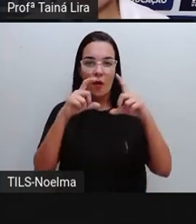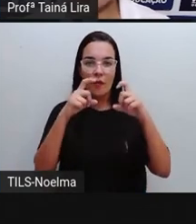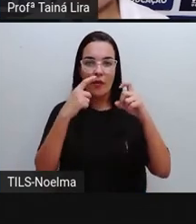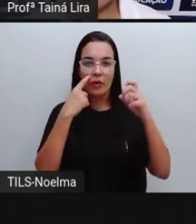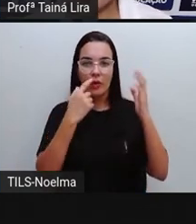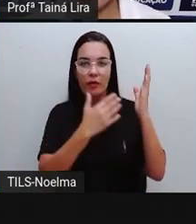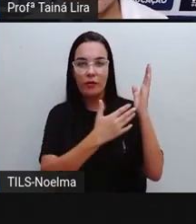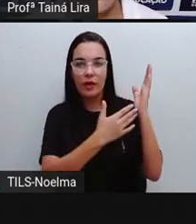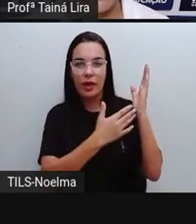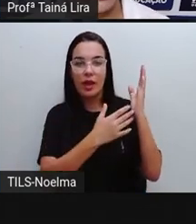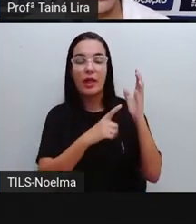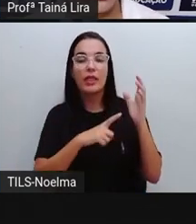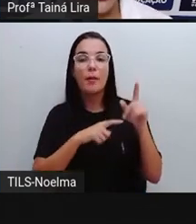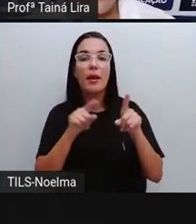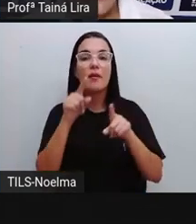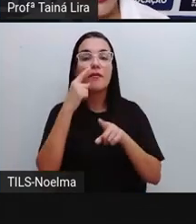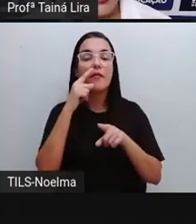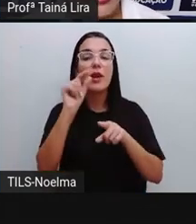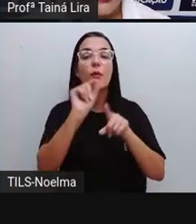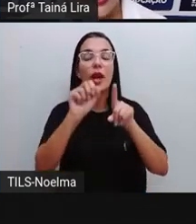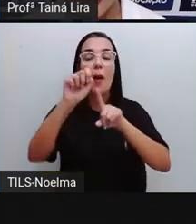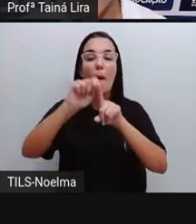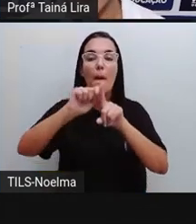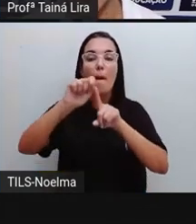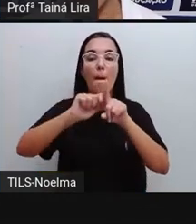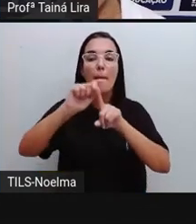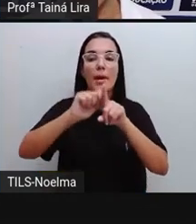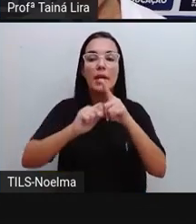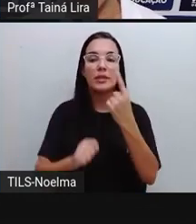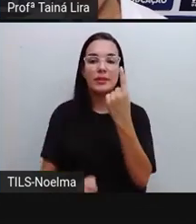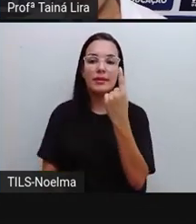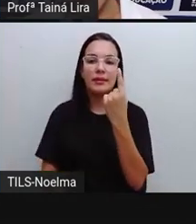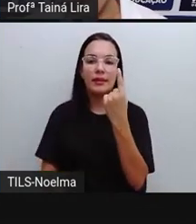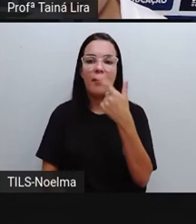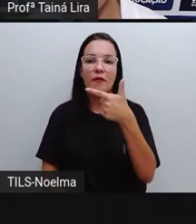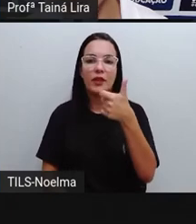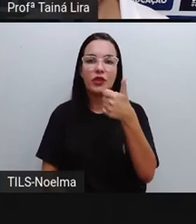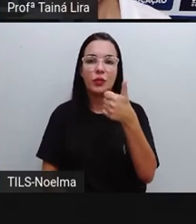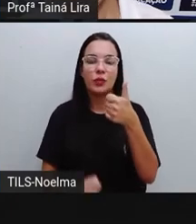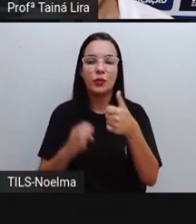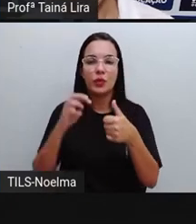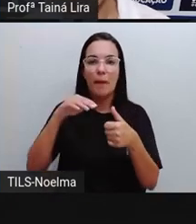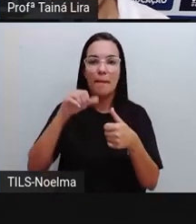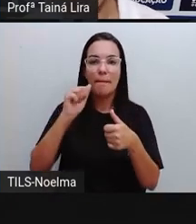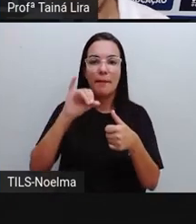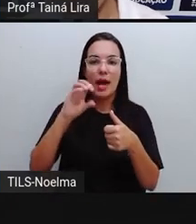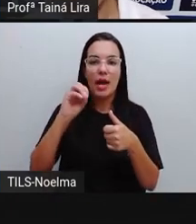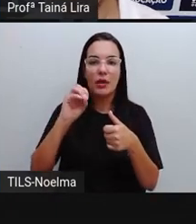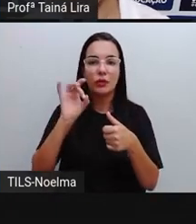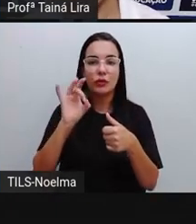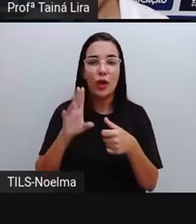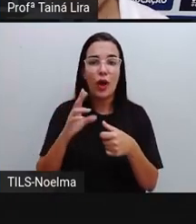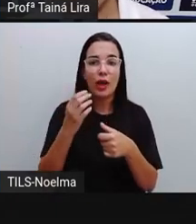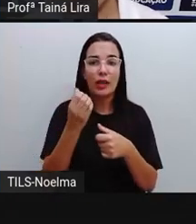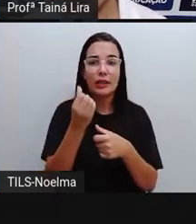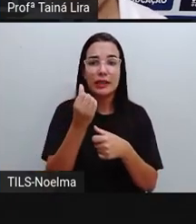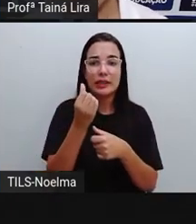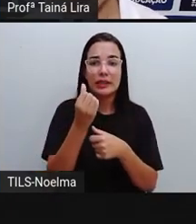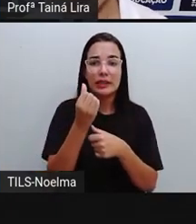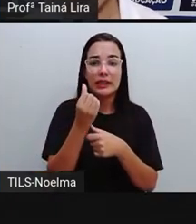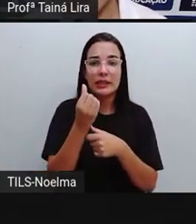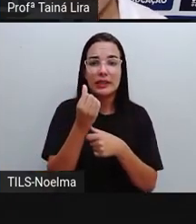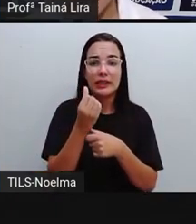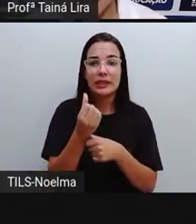aqui embaixo, a gente também vê até o período que ele ficou. Então, ele ficou de 21 de maio a 6 de junho de 1947.